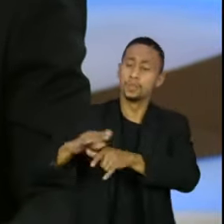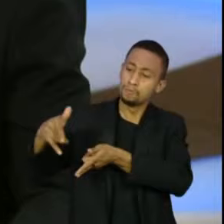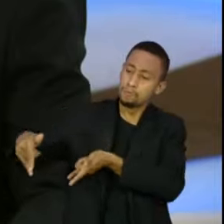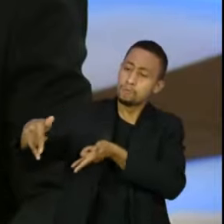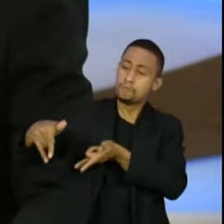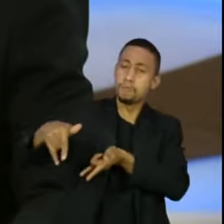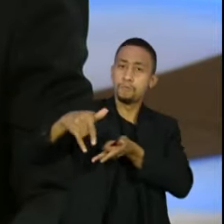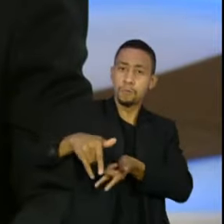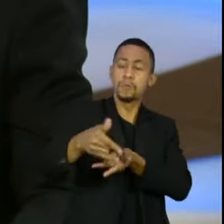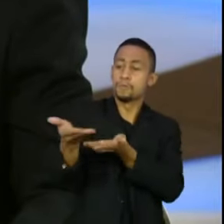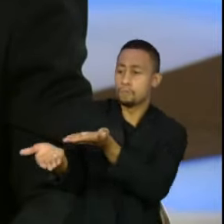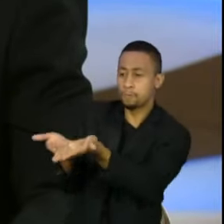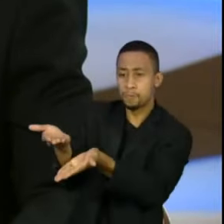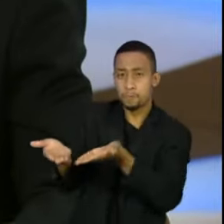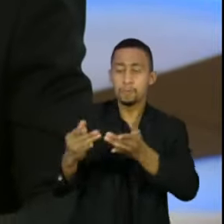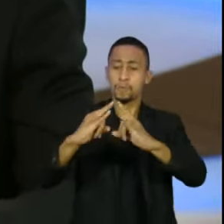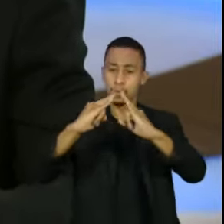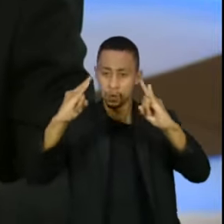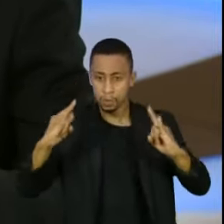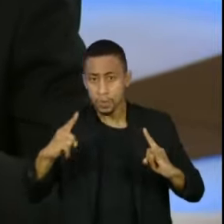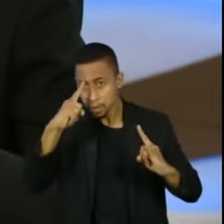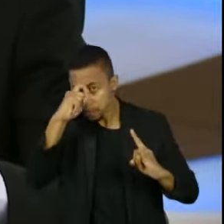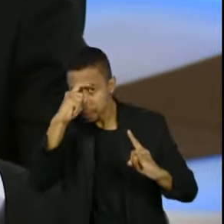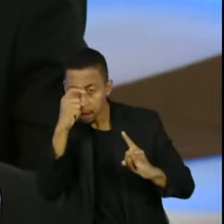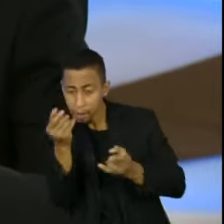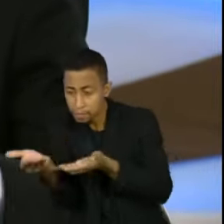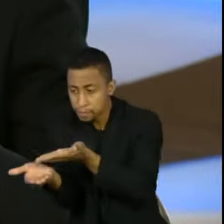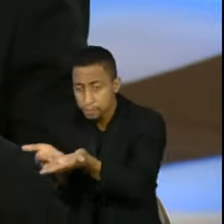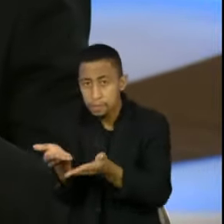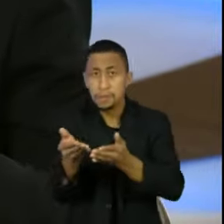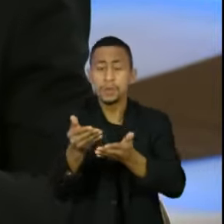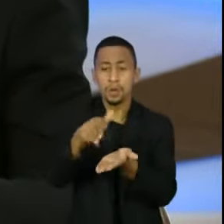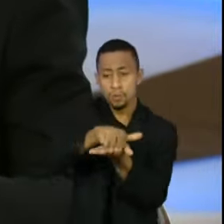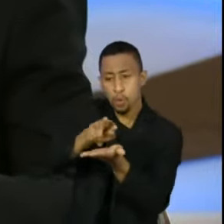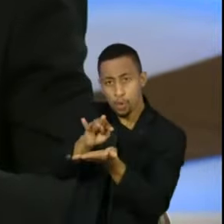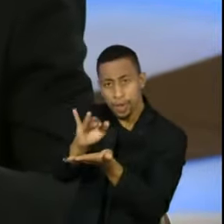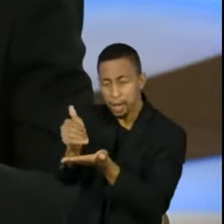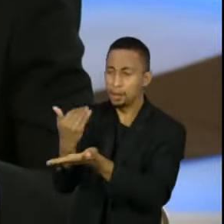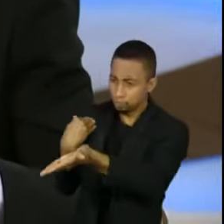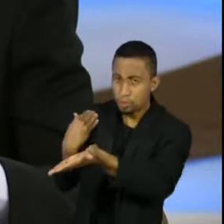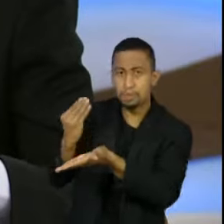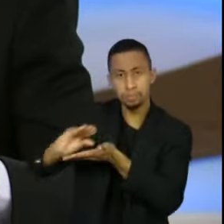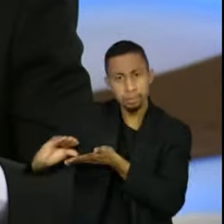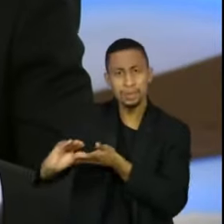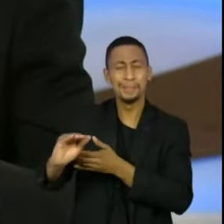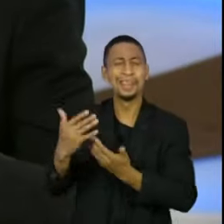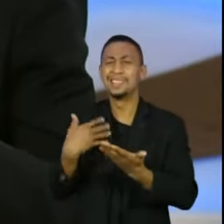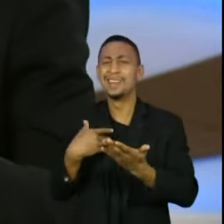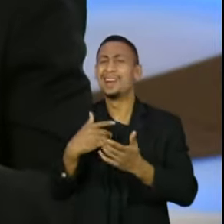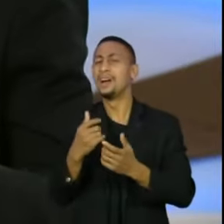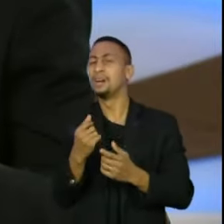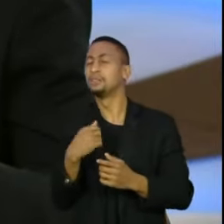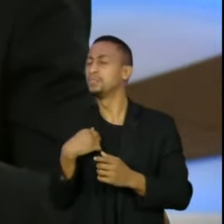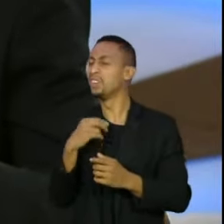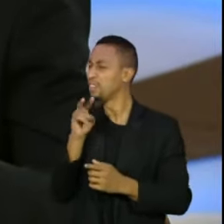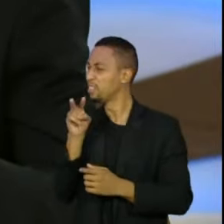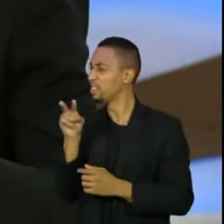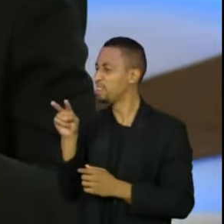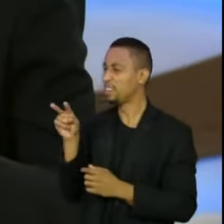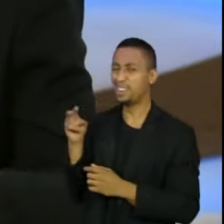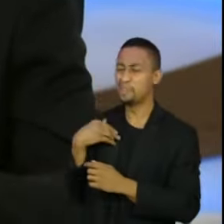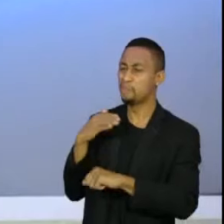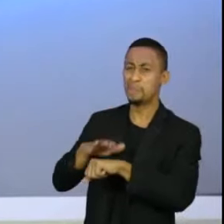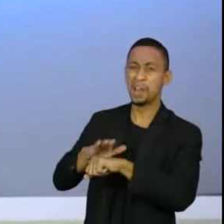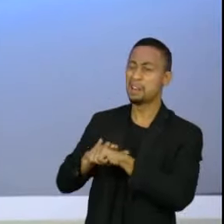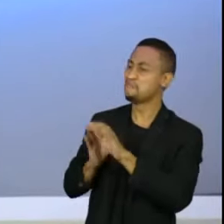necessário para o enfrentamento da pandemia. Então, para que não pareça que nada foi feito a favor dos estados e dos municípios, eles próprios haverão de